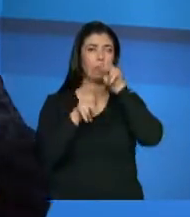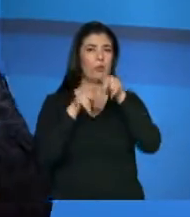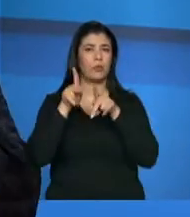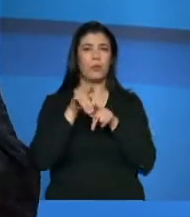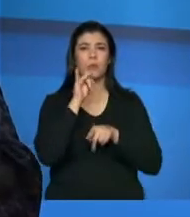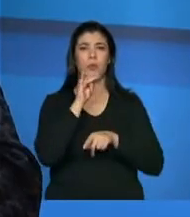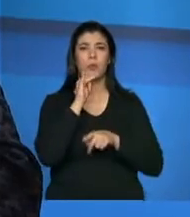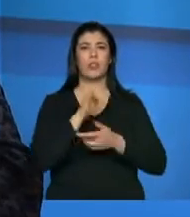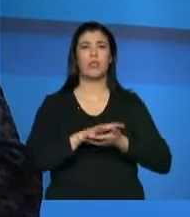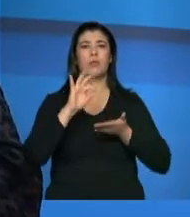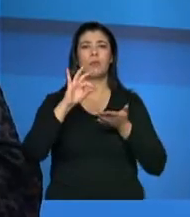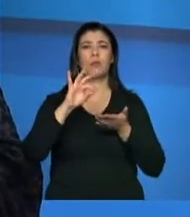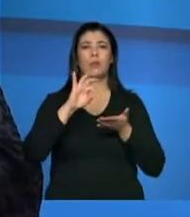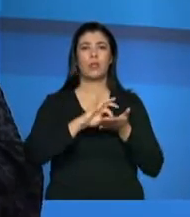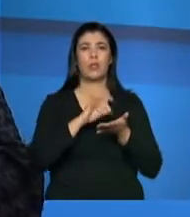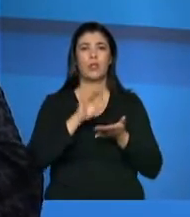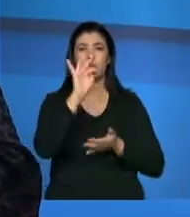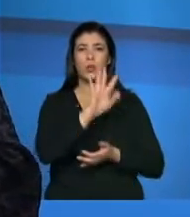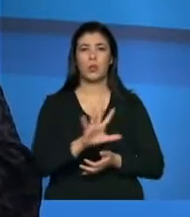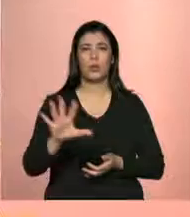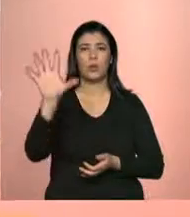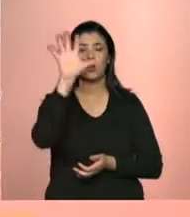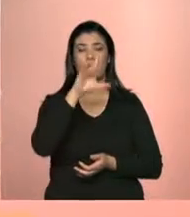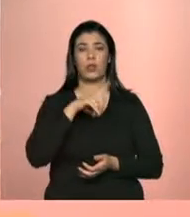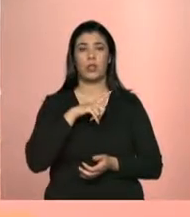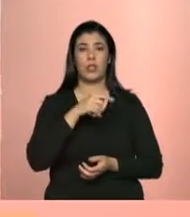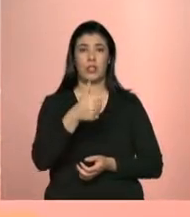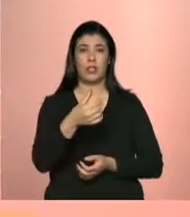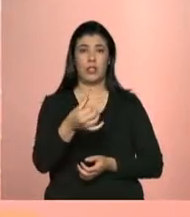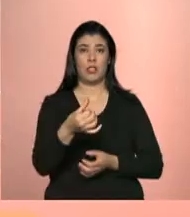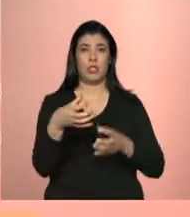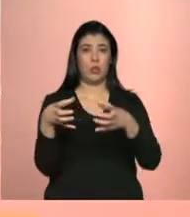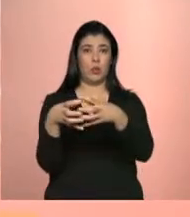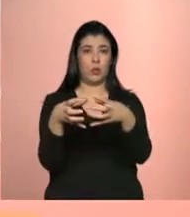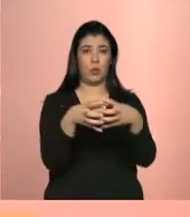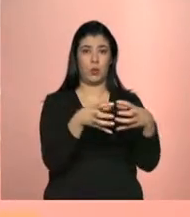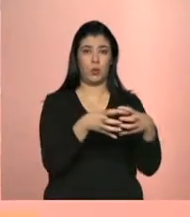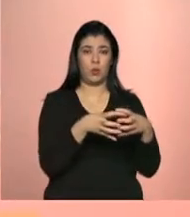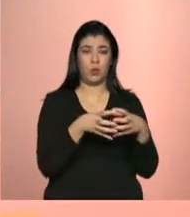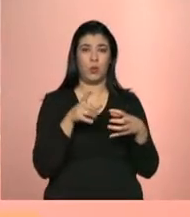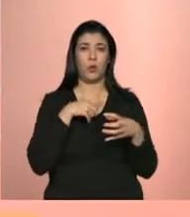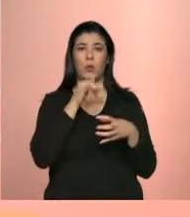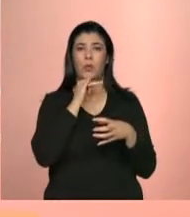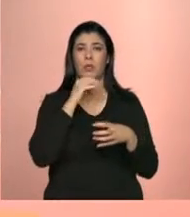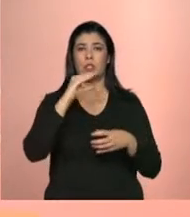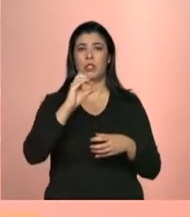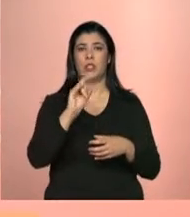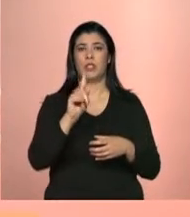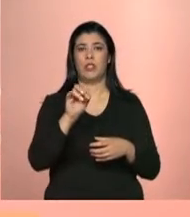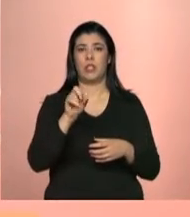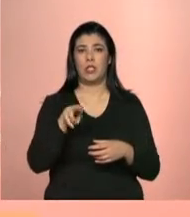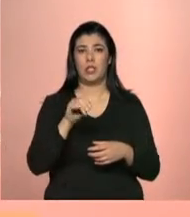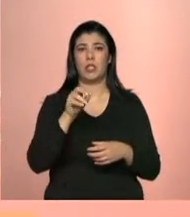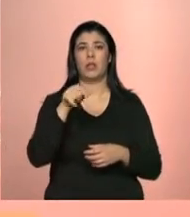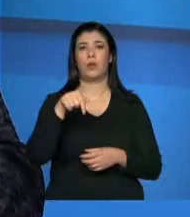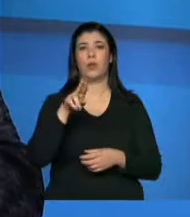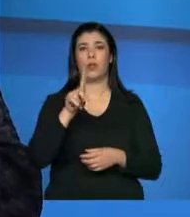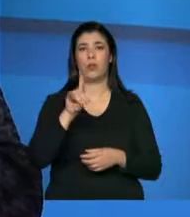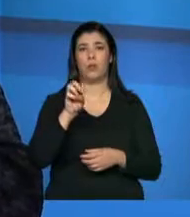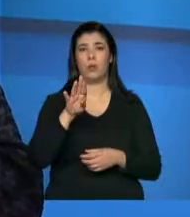O cadastro ao todo identifica 16 grupos populacionais tradicionais específicos. São ciganos, quilombolas, indígenas,